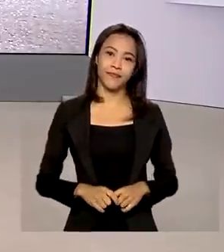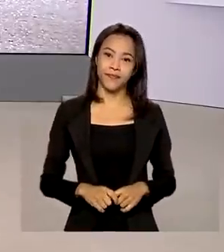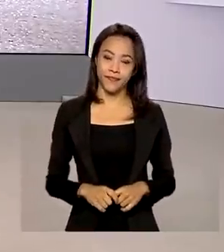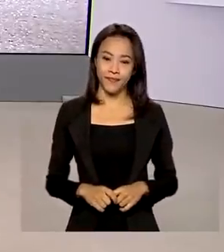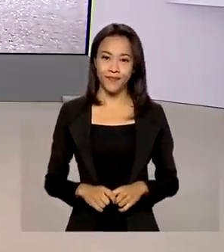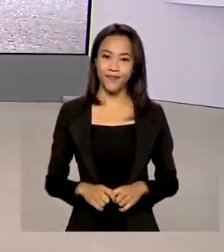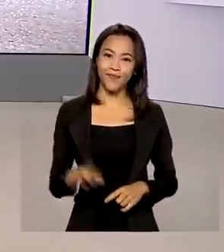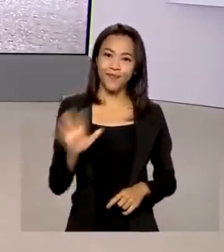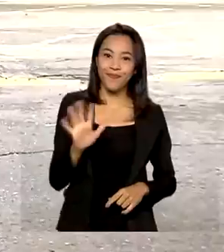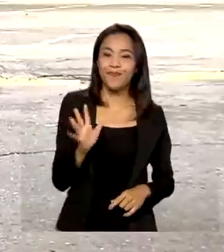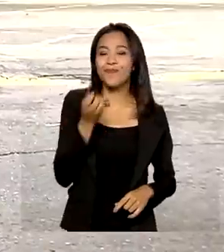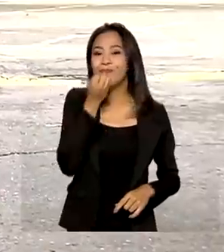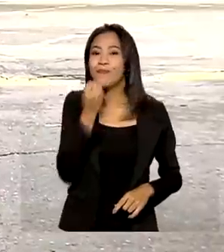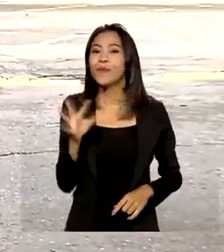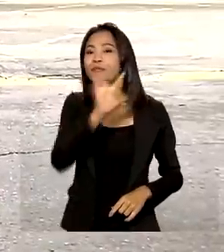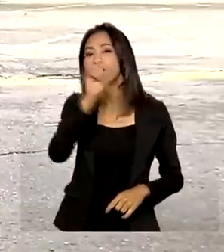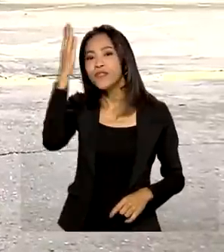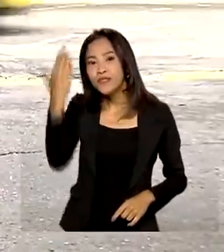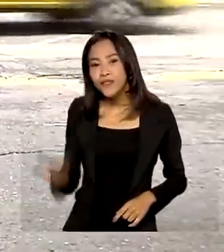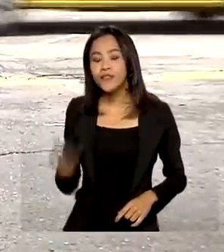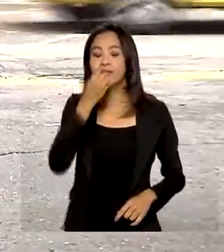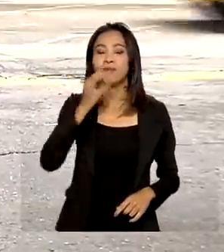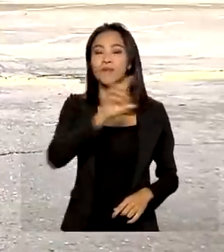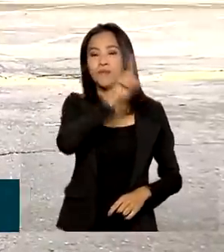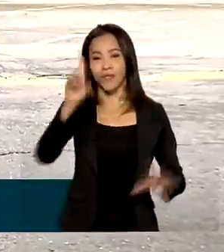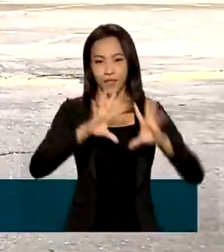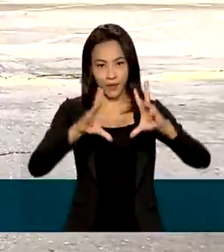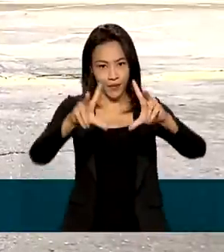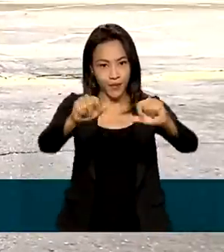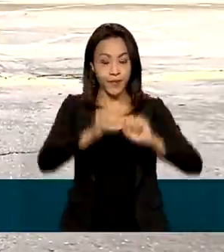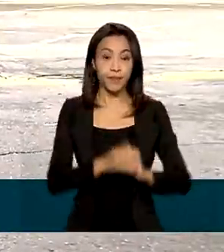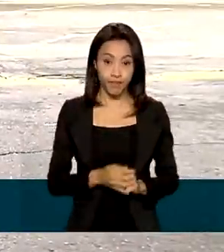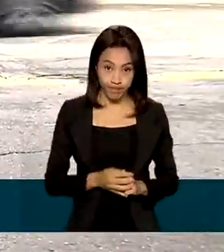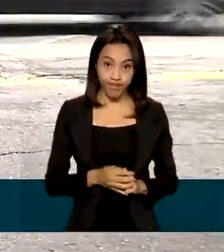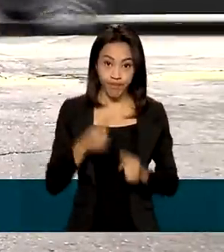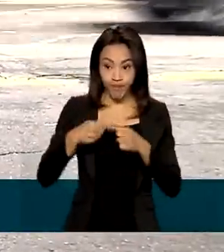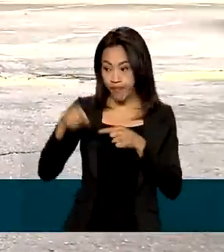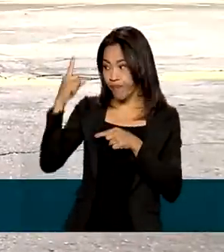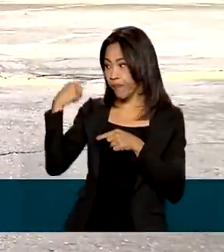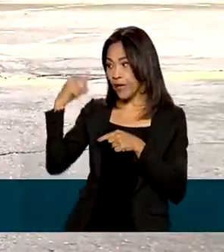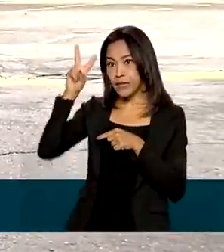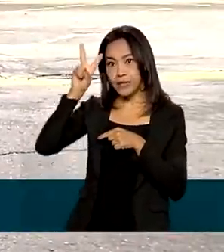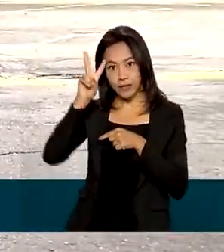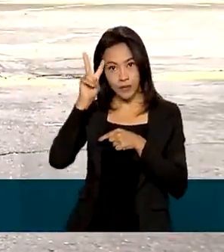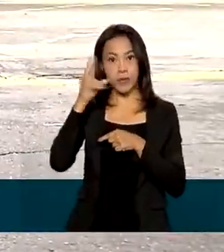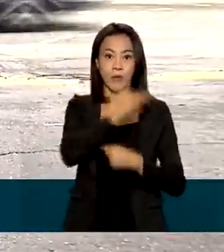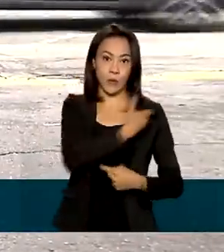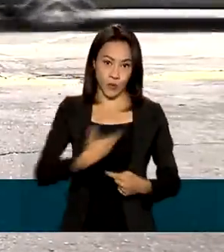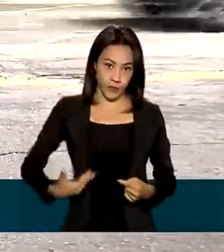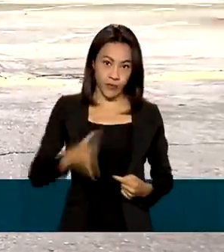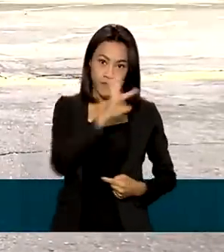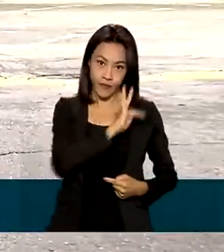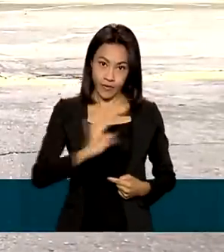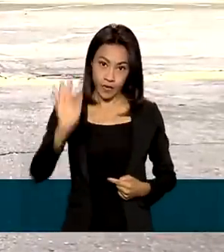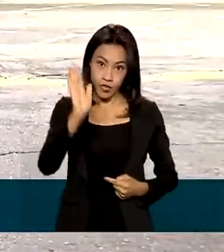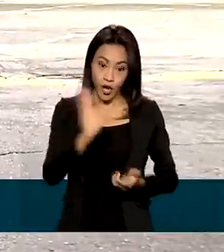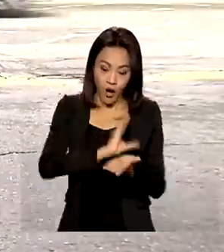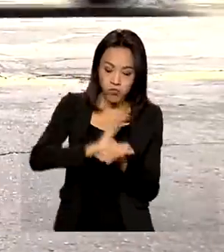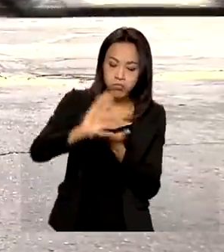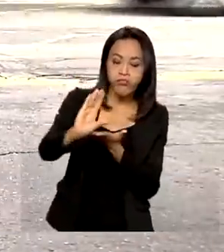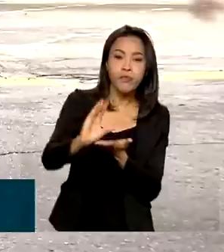Oi, Natália! Bom dia para você, bom dia a todos! Na segunda-feira, o governo federal já havia liberado R$ 2